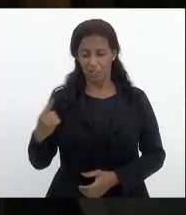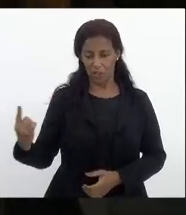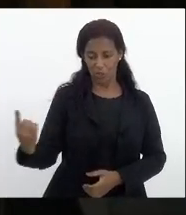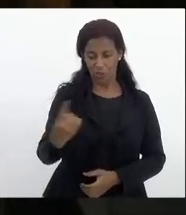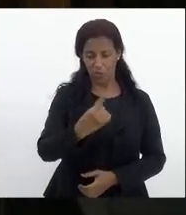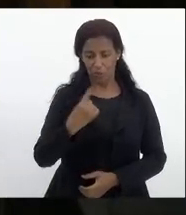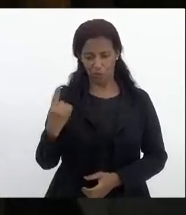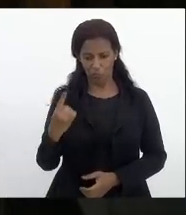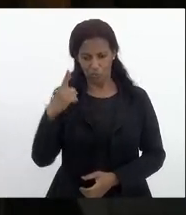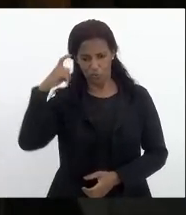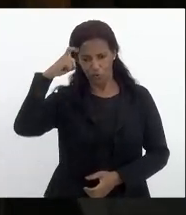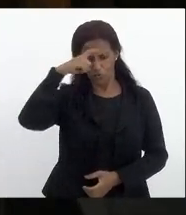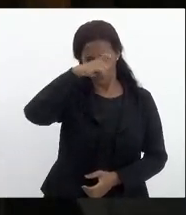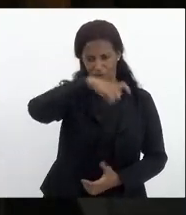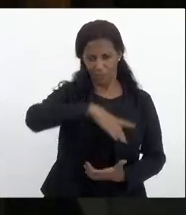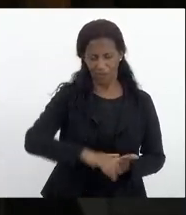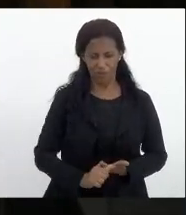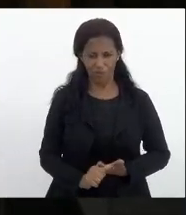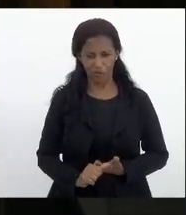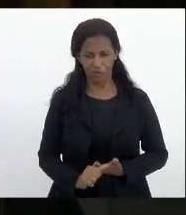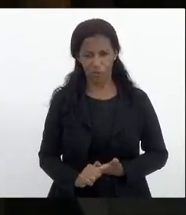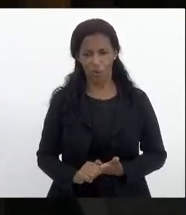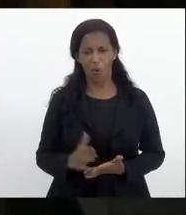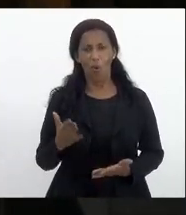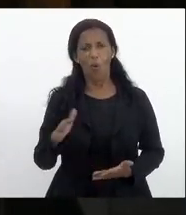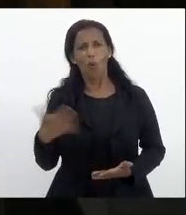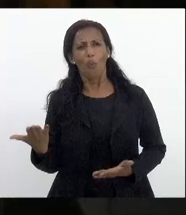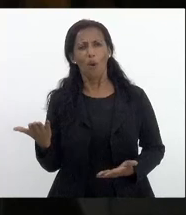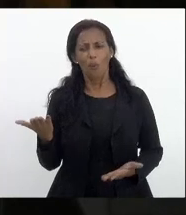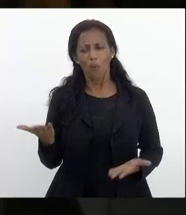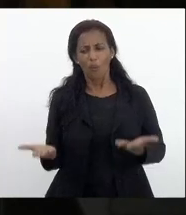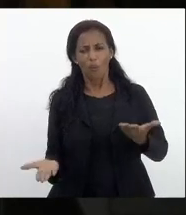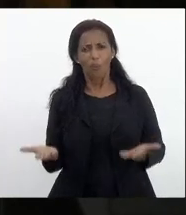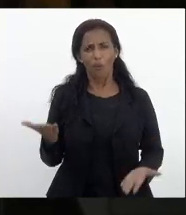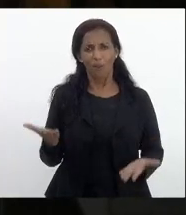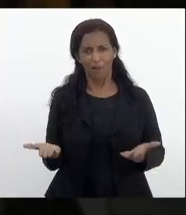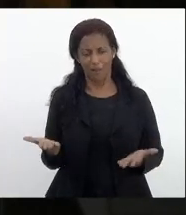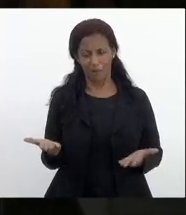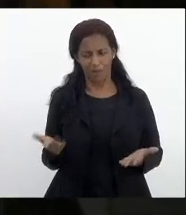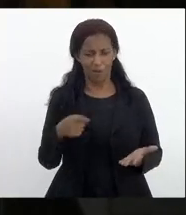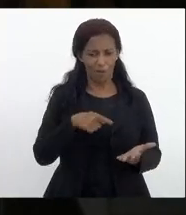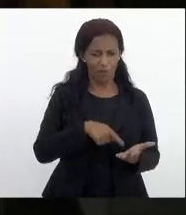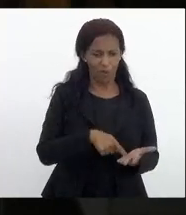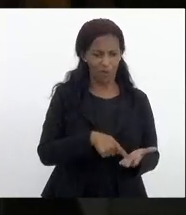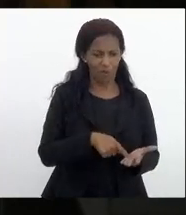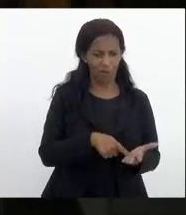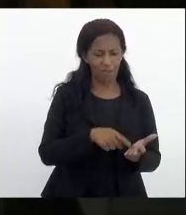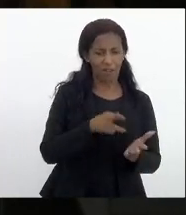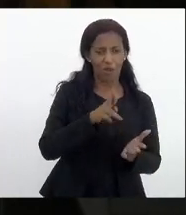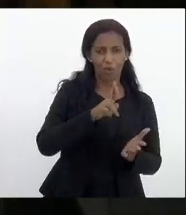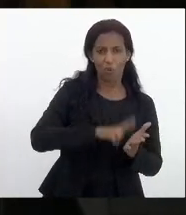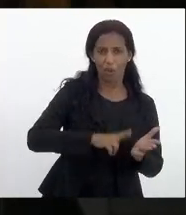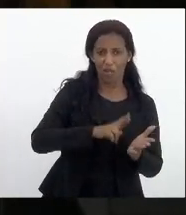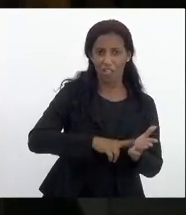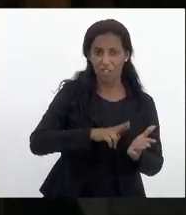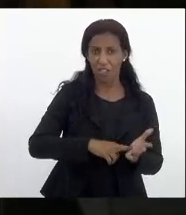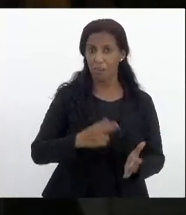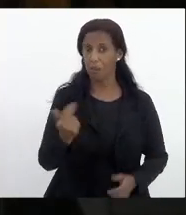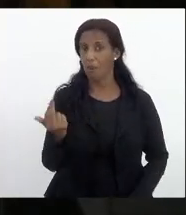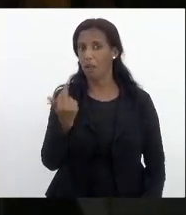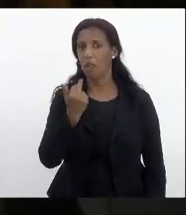navalha ou é o equilíbrio tem que entrar no regime mas não pode